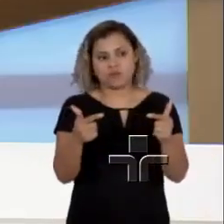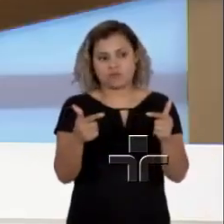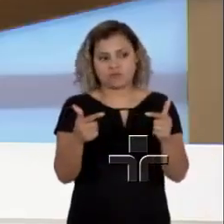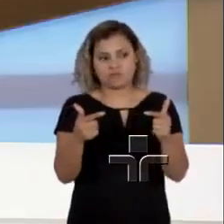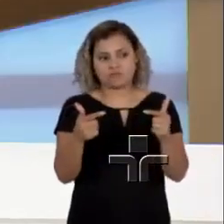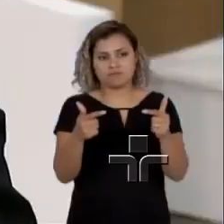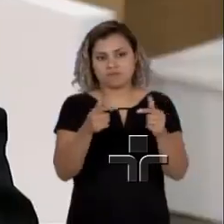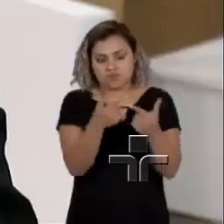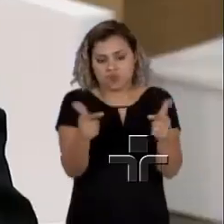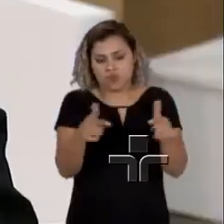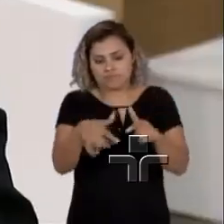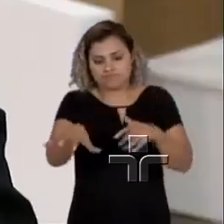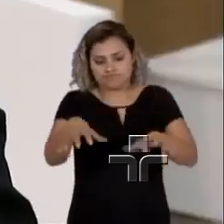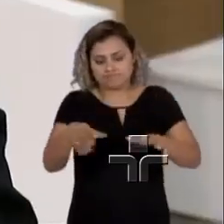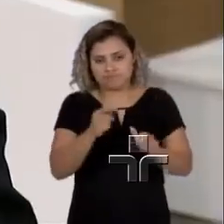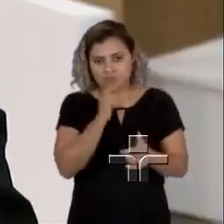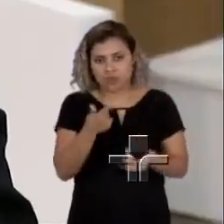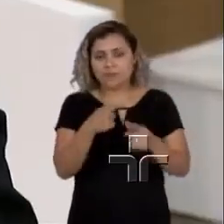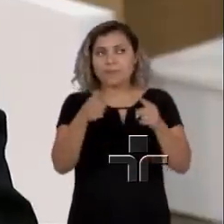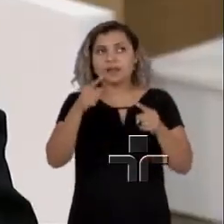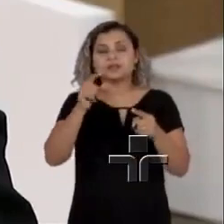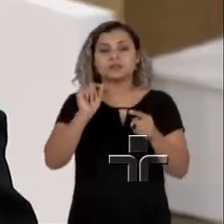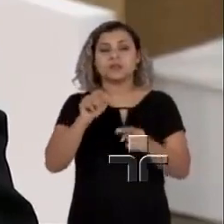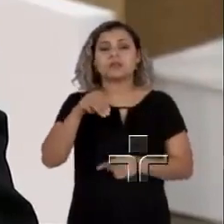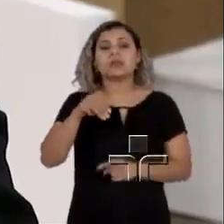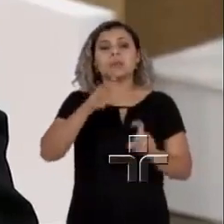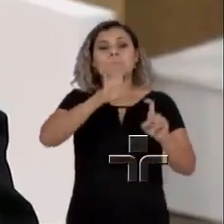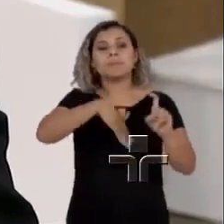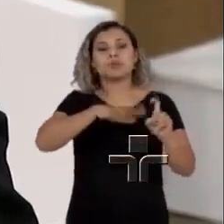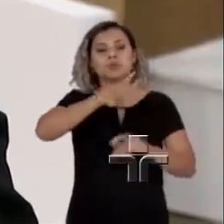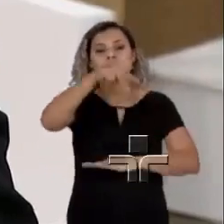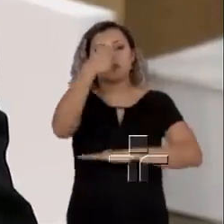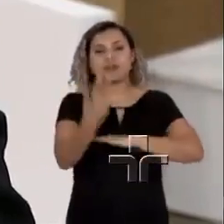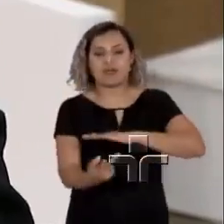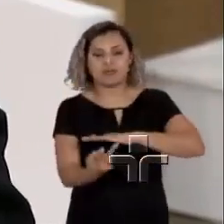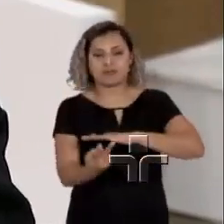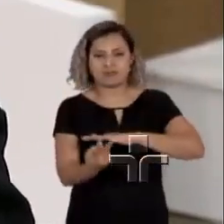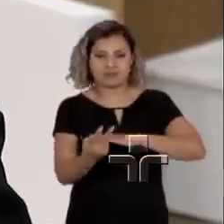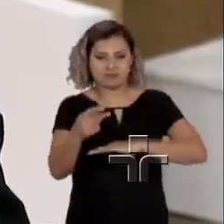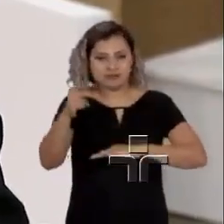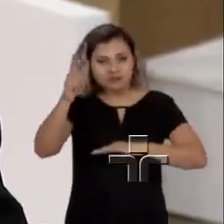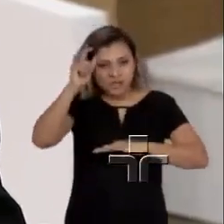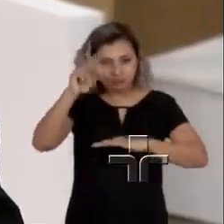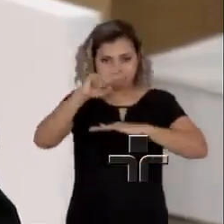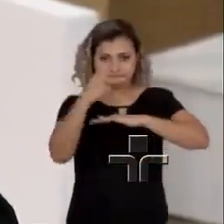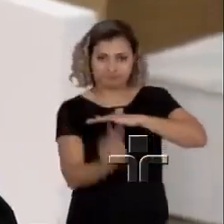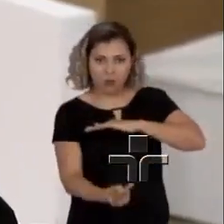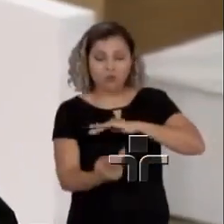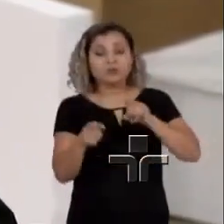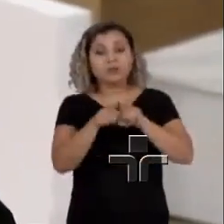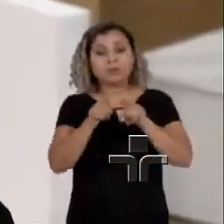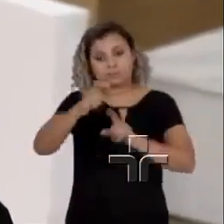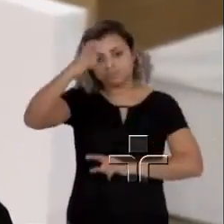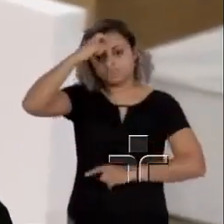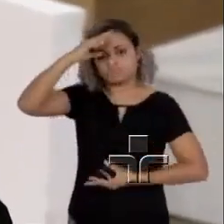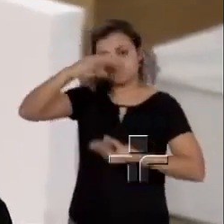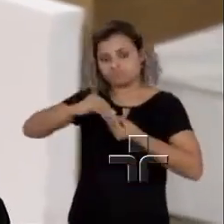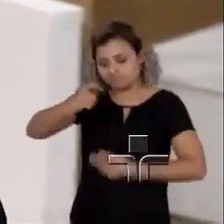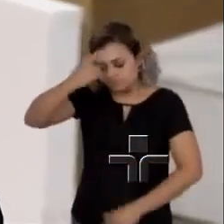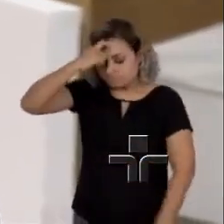Mas é o mito da queda como espécie de narrativa arquetípica do nascimento da consciência.